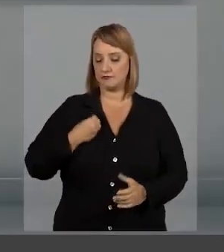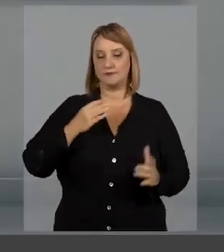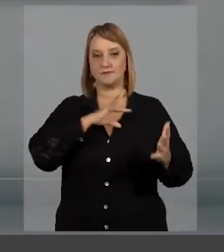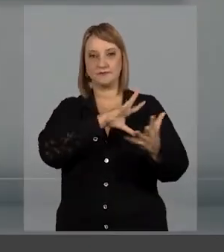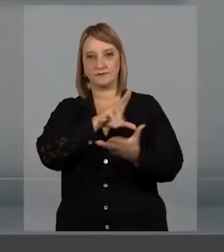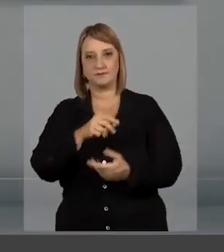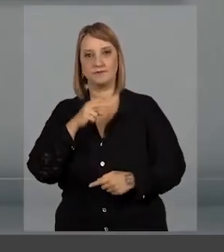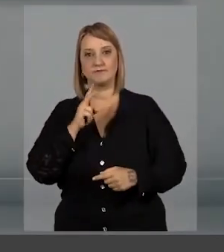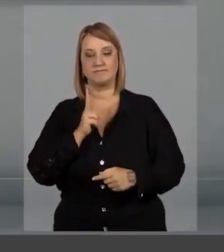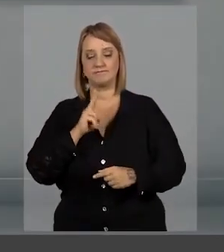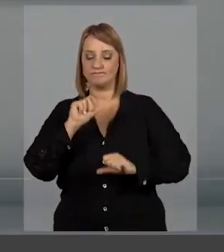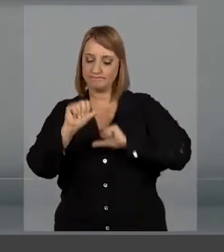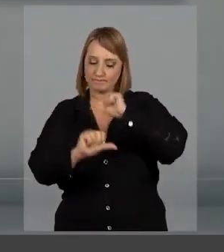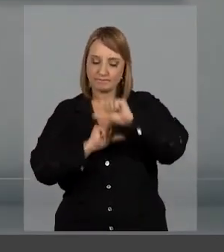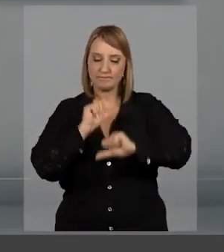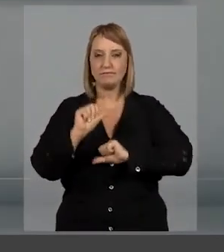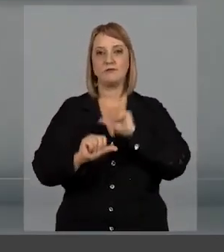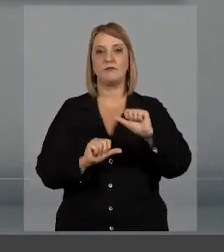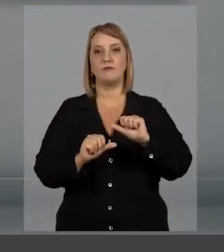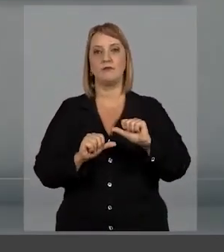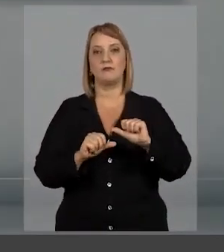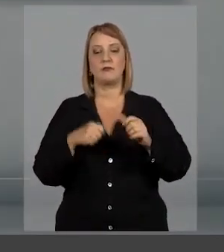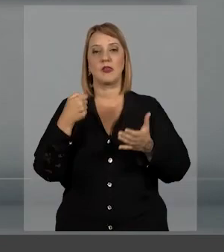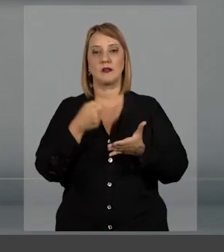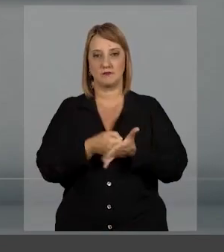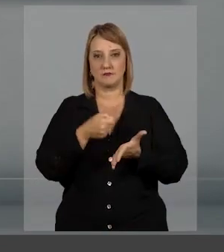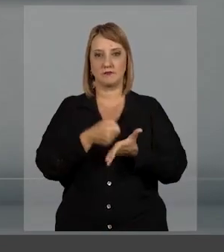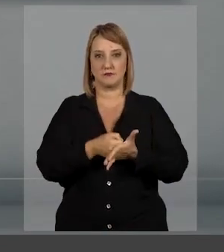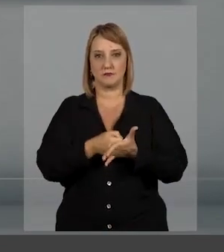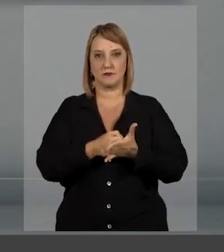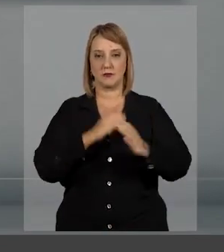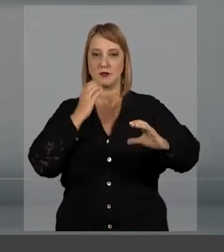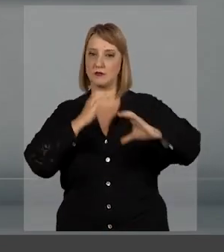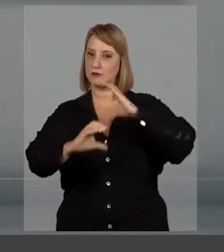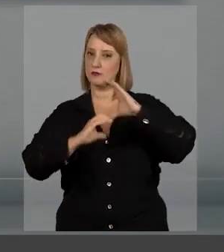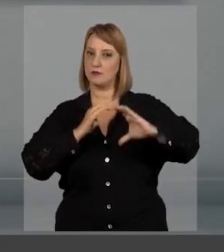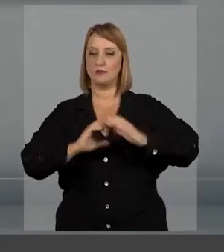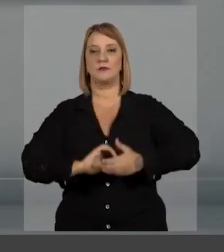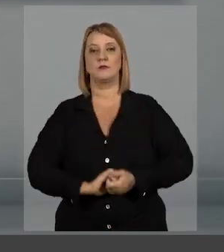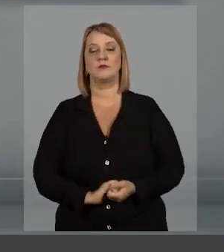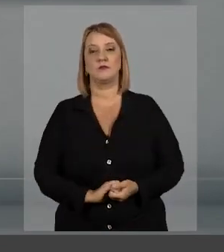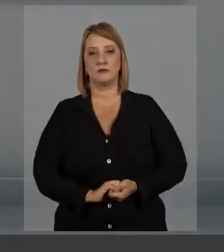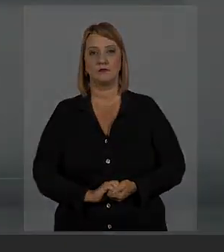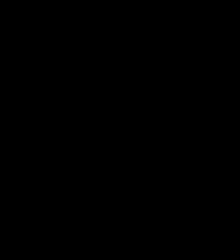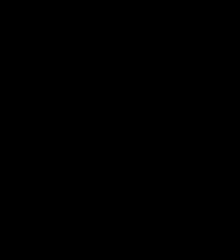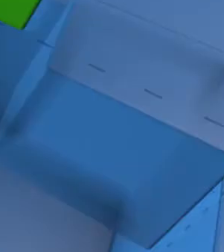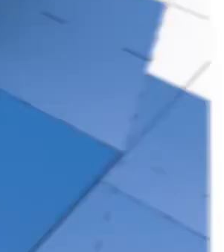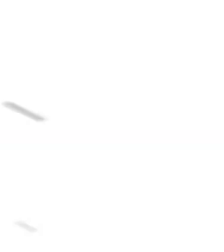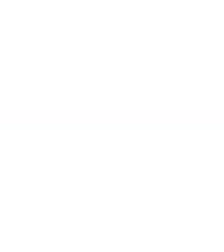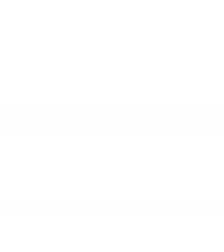para viver num mundo em constante movimento e que exige constante comunicação.